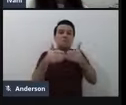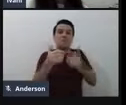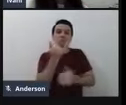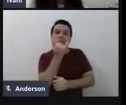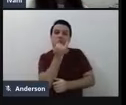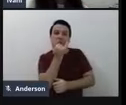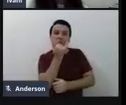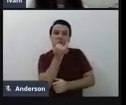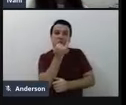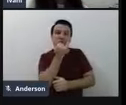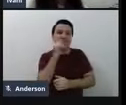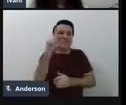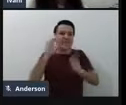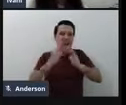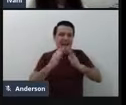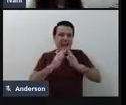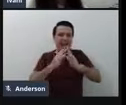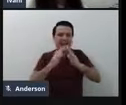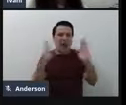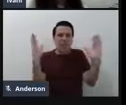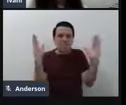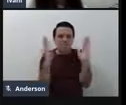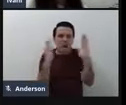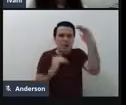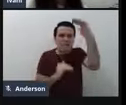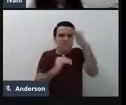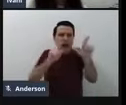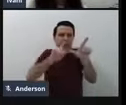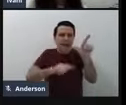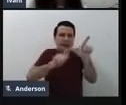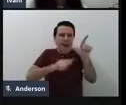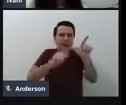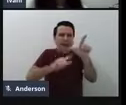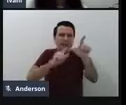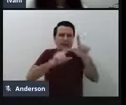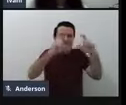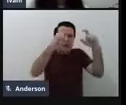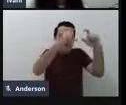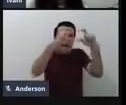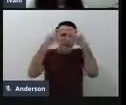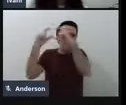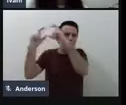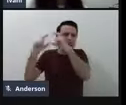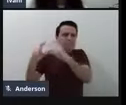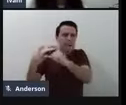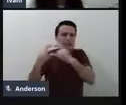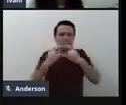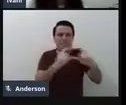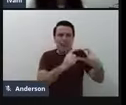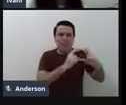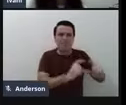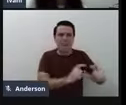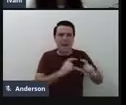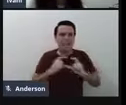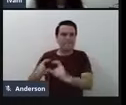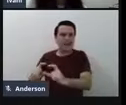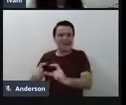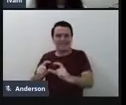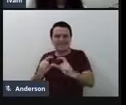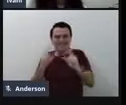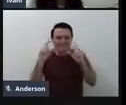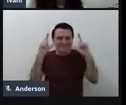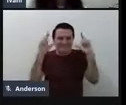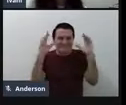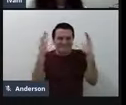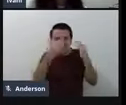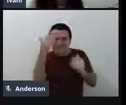de casa, está pequeno realmente a letra, a gente tentou aqui fazer, mas a plataforma essa que a gente está usando para